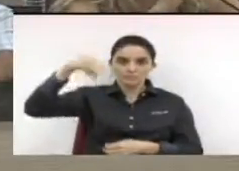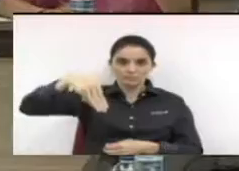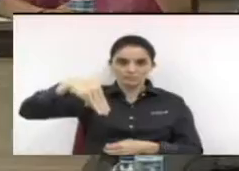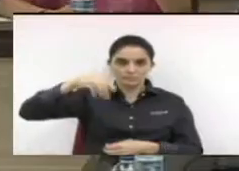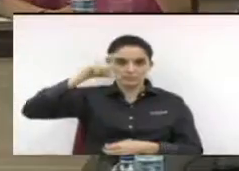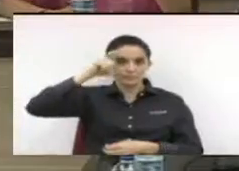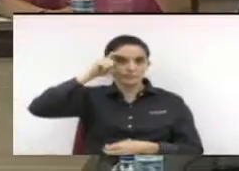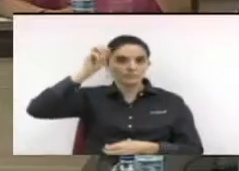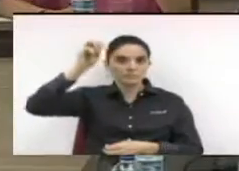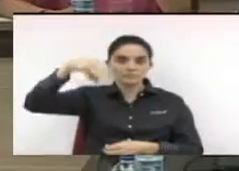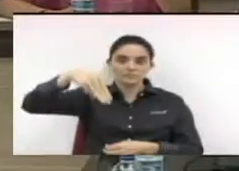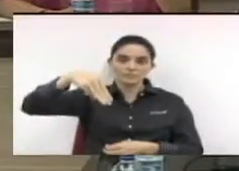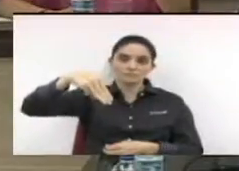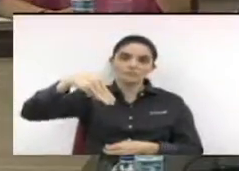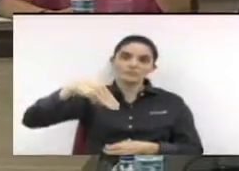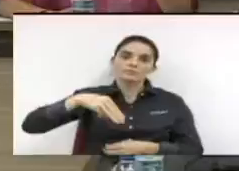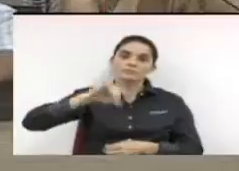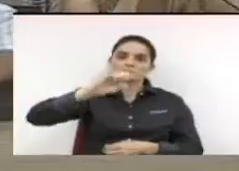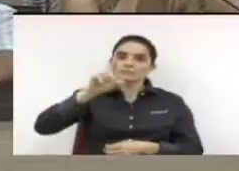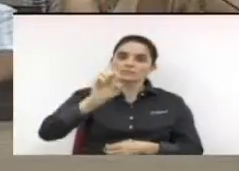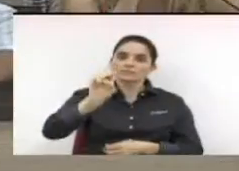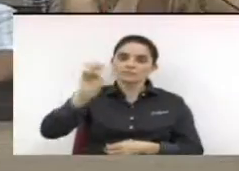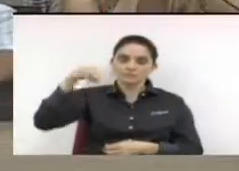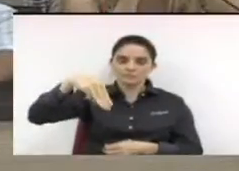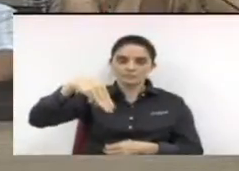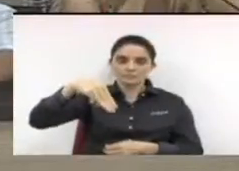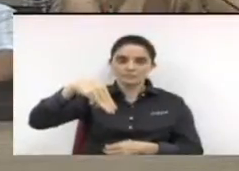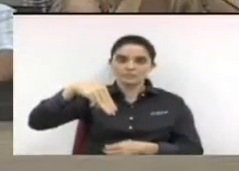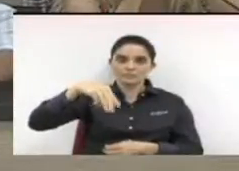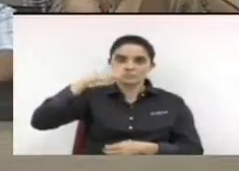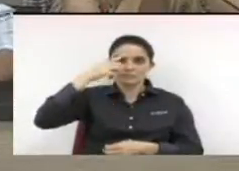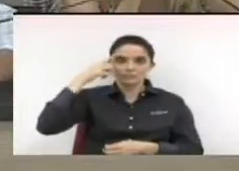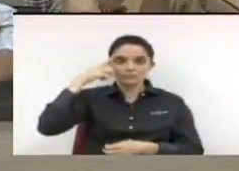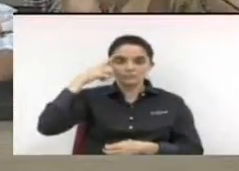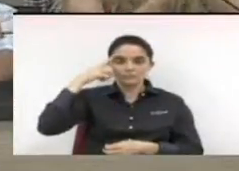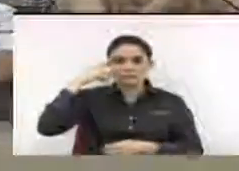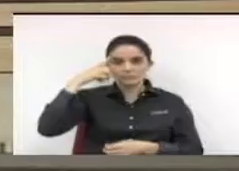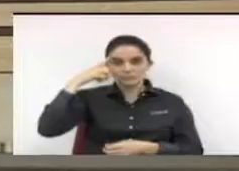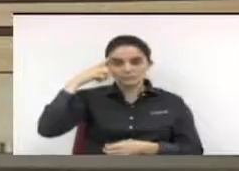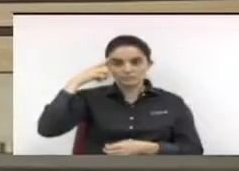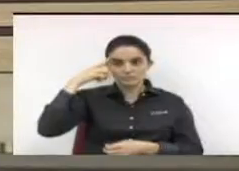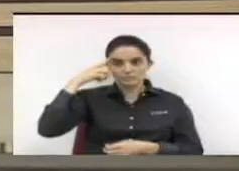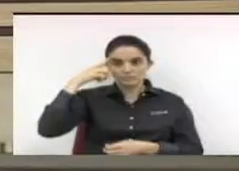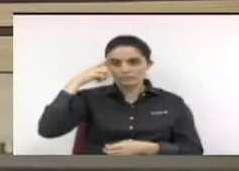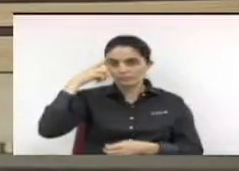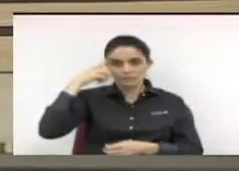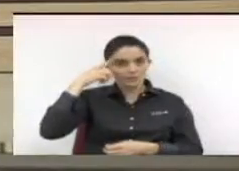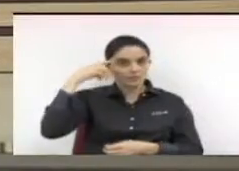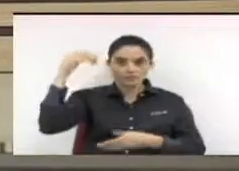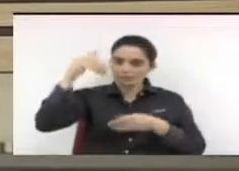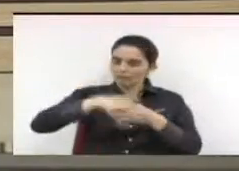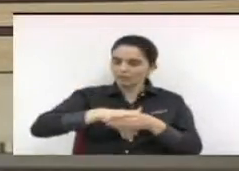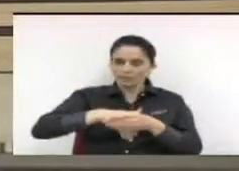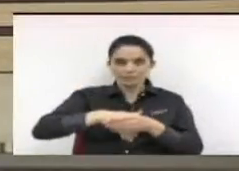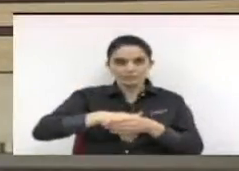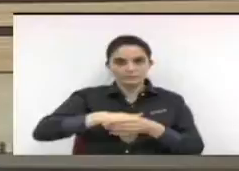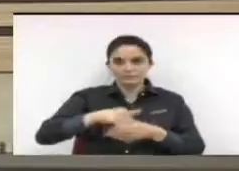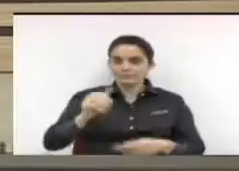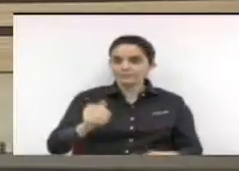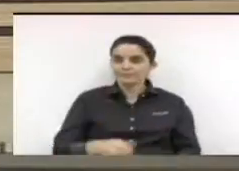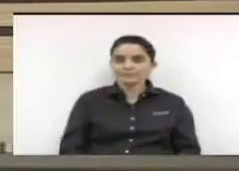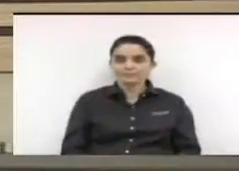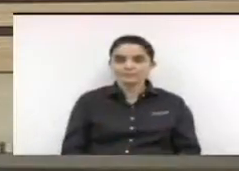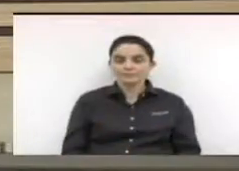sim José Farid Zayne sim José Roberto Bernardo sim Doutor Júlio não vota estou